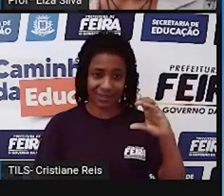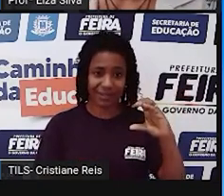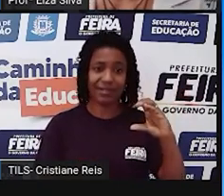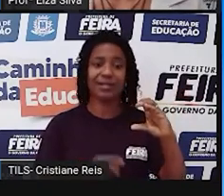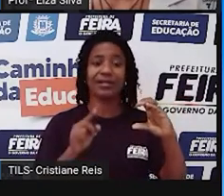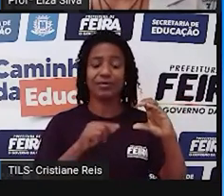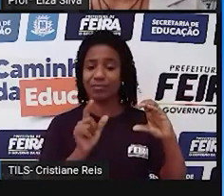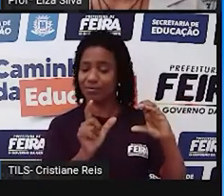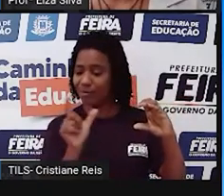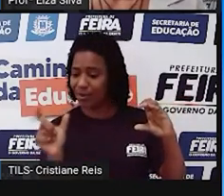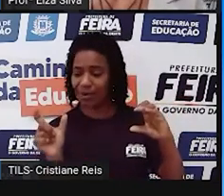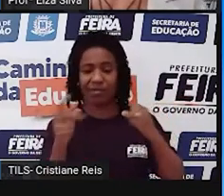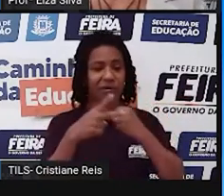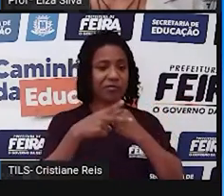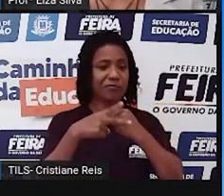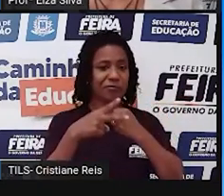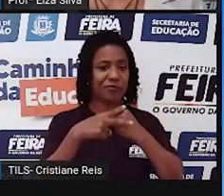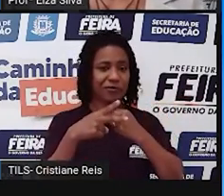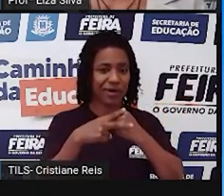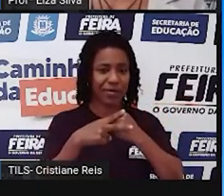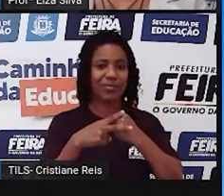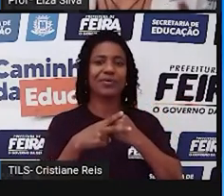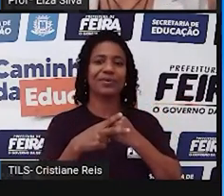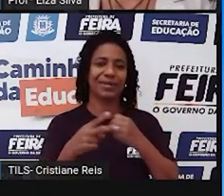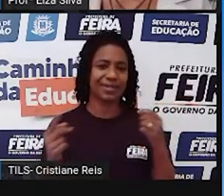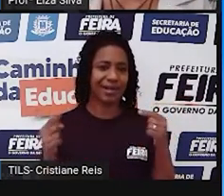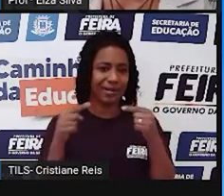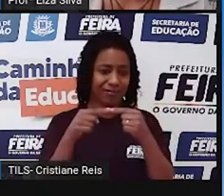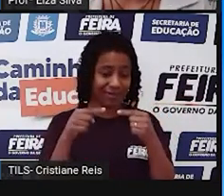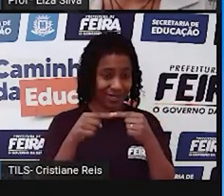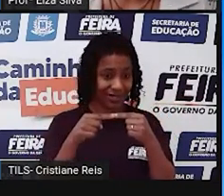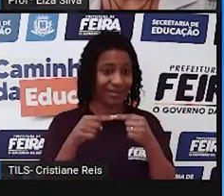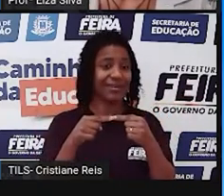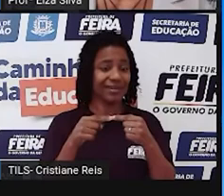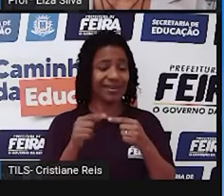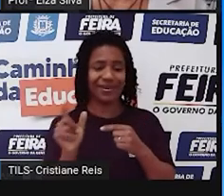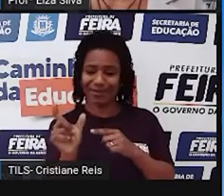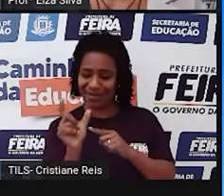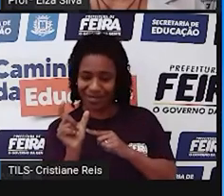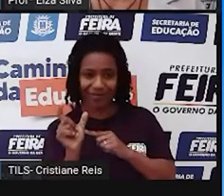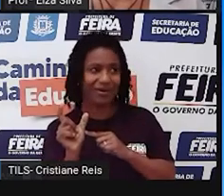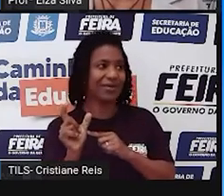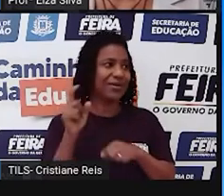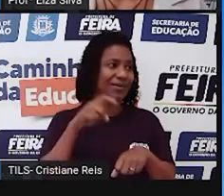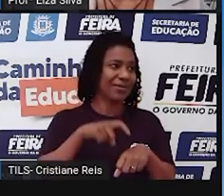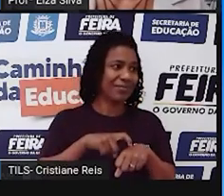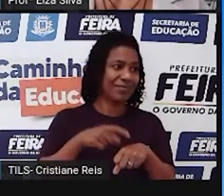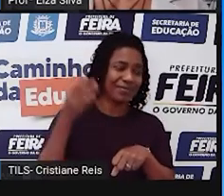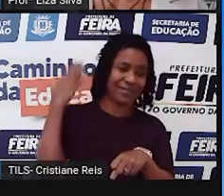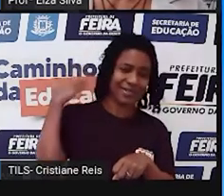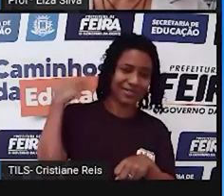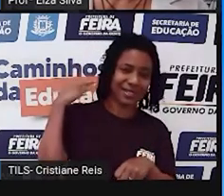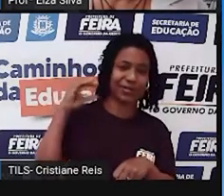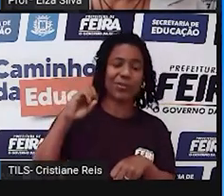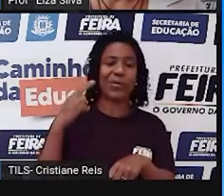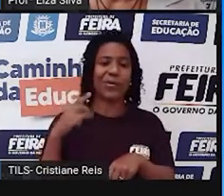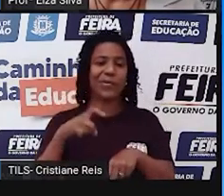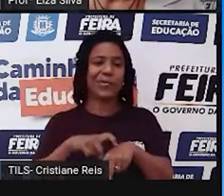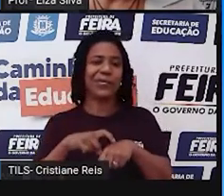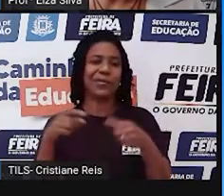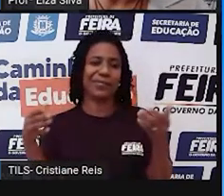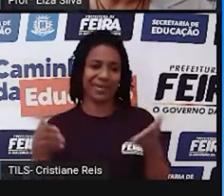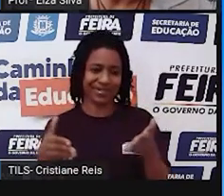verbos ou expressões que estão relacionadas com o presente ou com o passado. Ok, students?